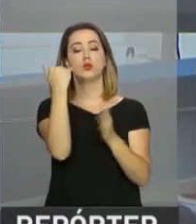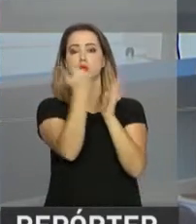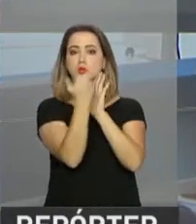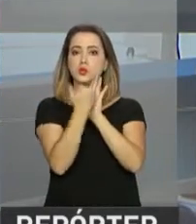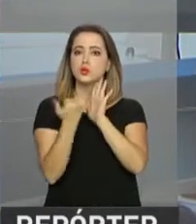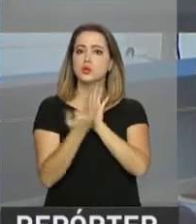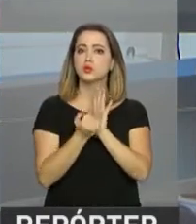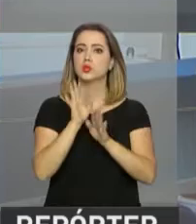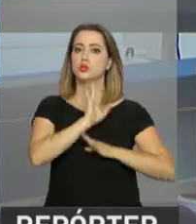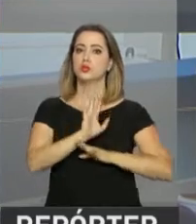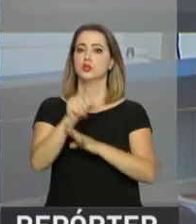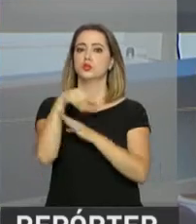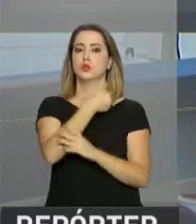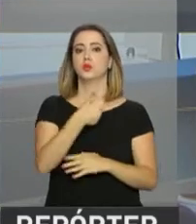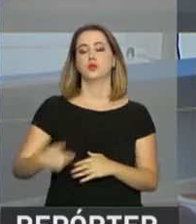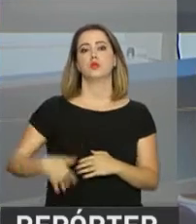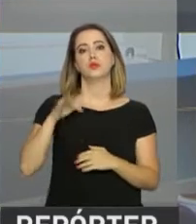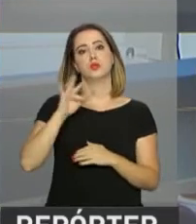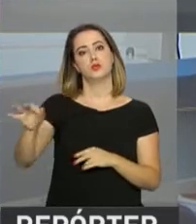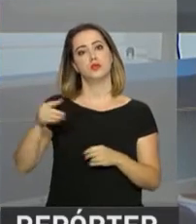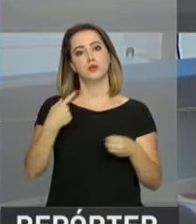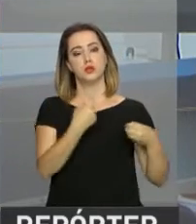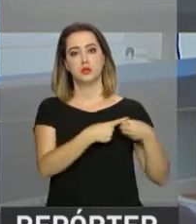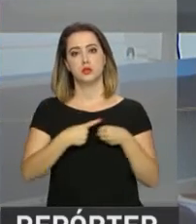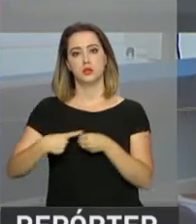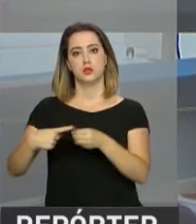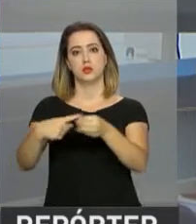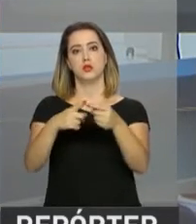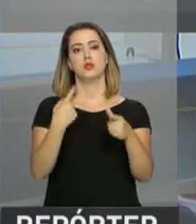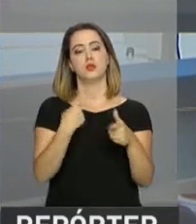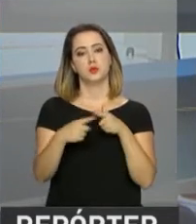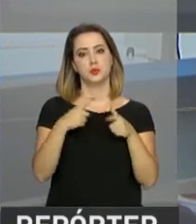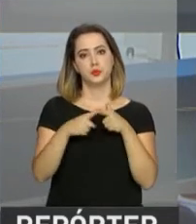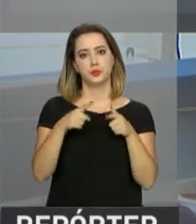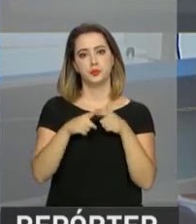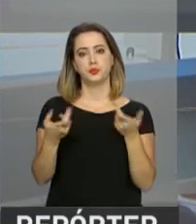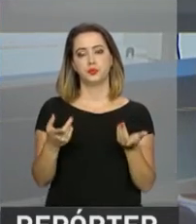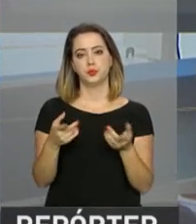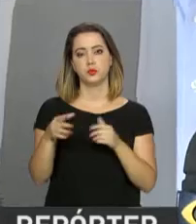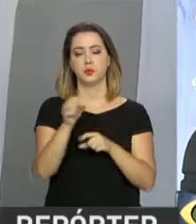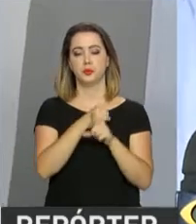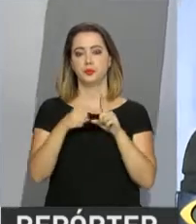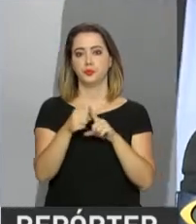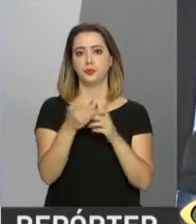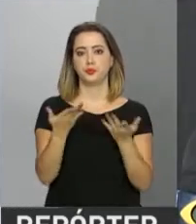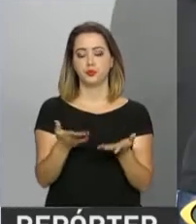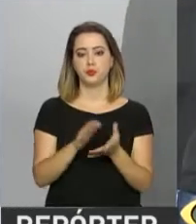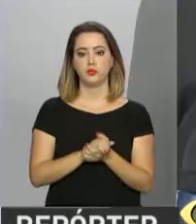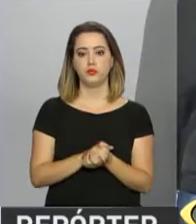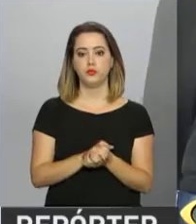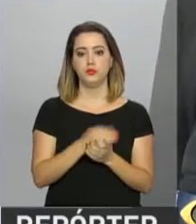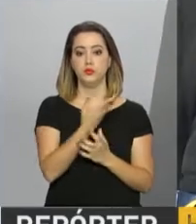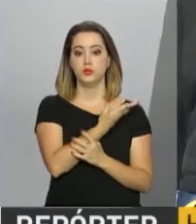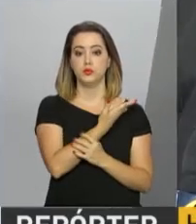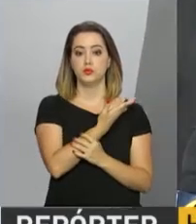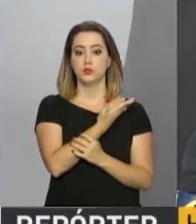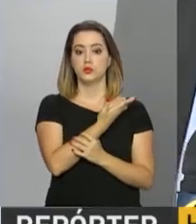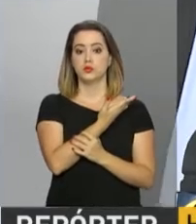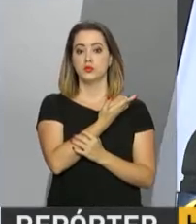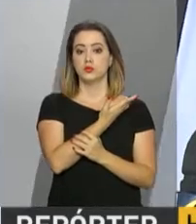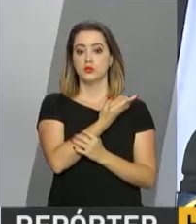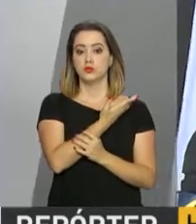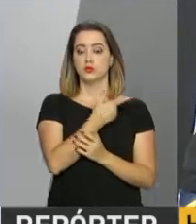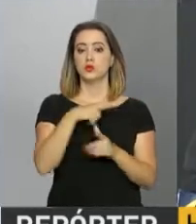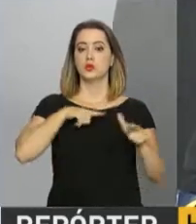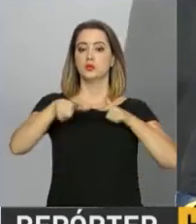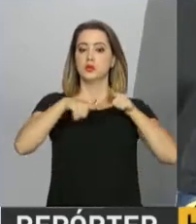de apoio do governo federal aos municípios em situação de vulnerabilidade. Isso é uma ação específica para o estado